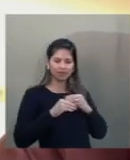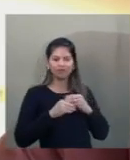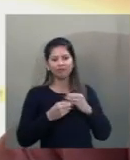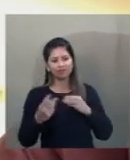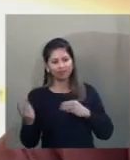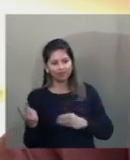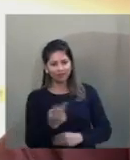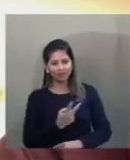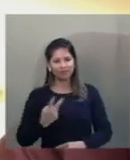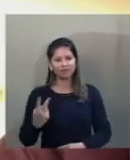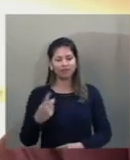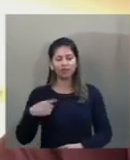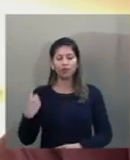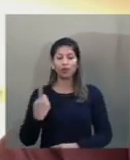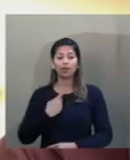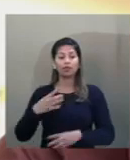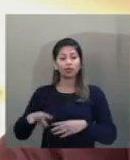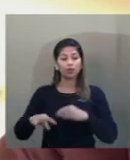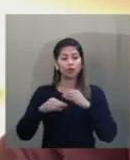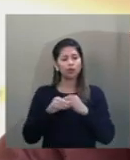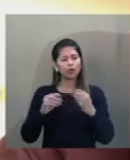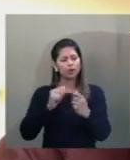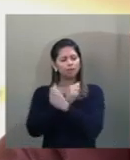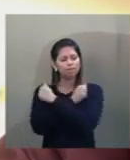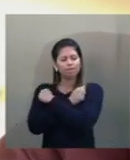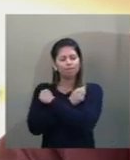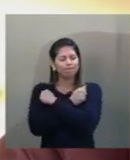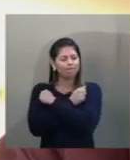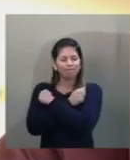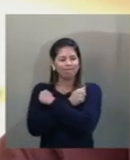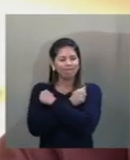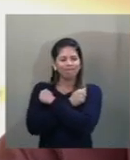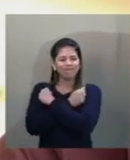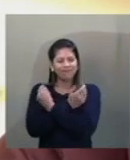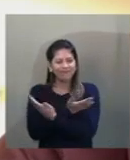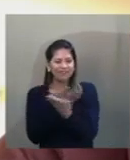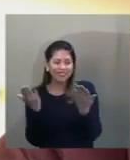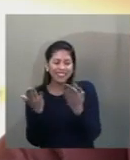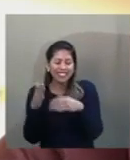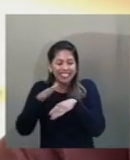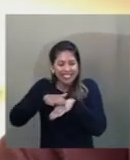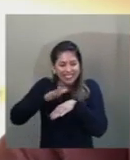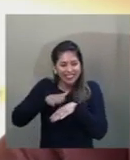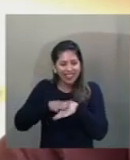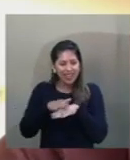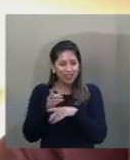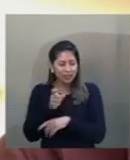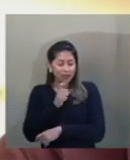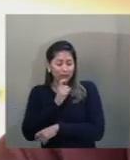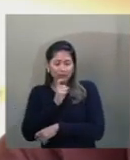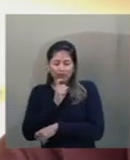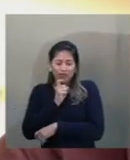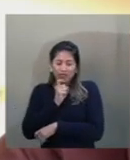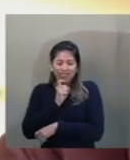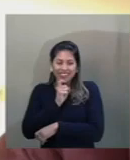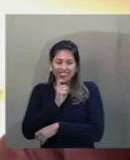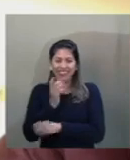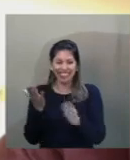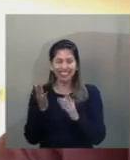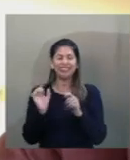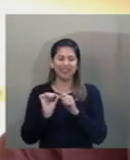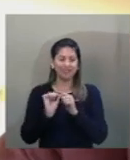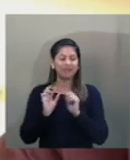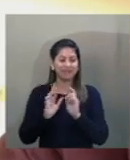a nossa saudação, o abraço caloroso, nesse tempo de frio por aí faz uma diferença